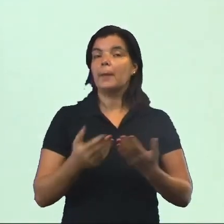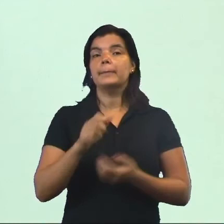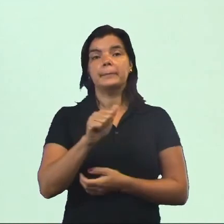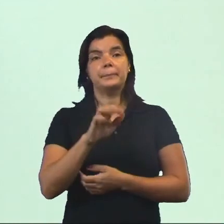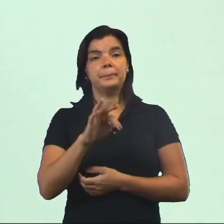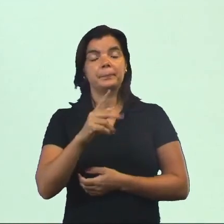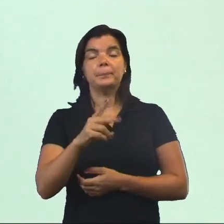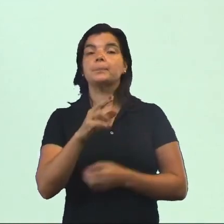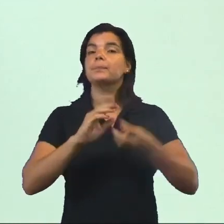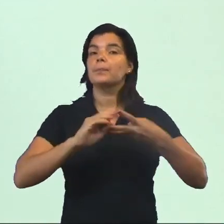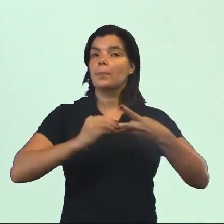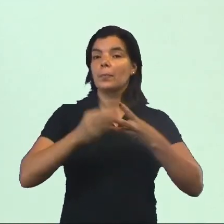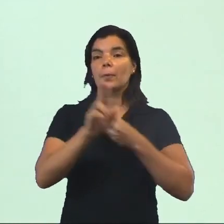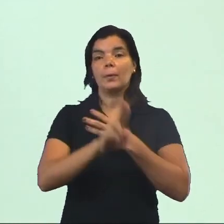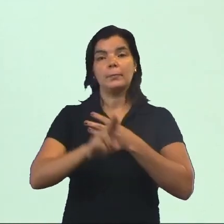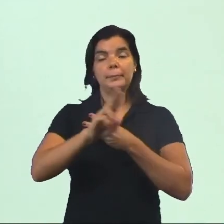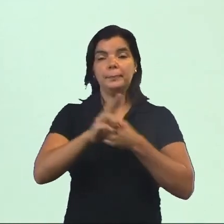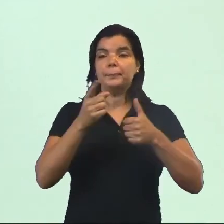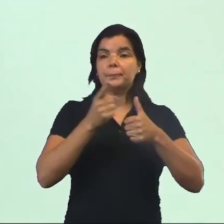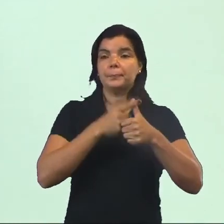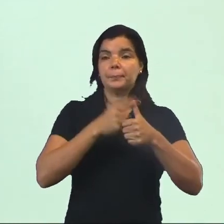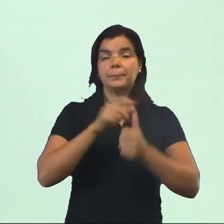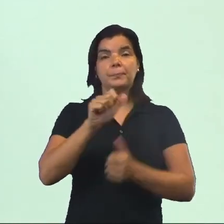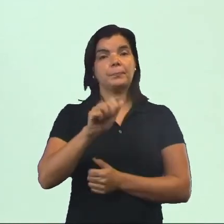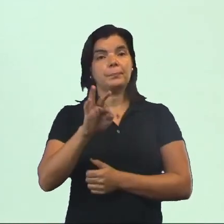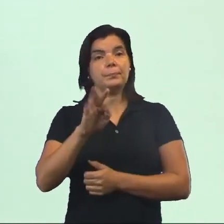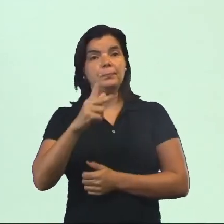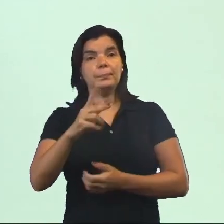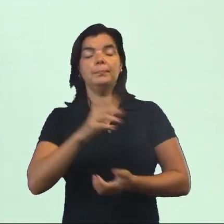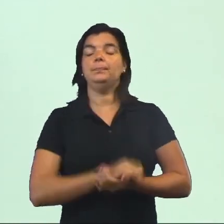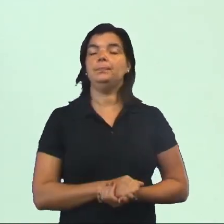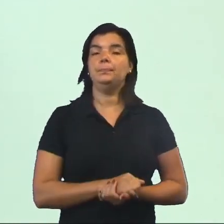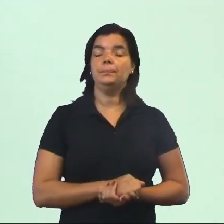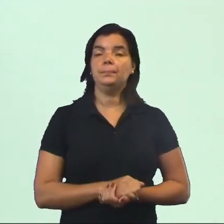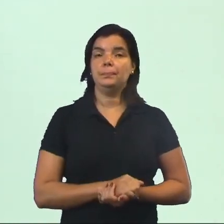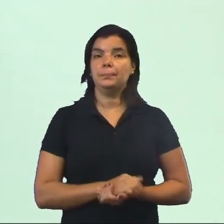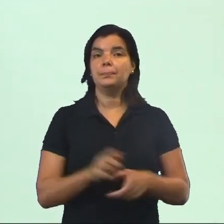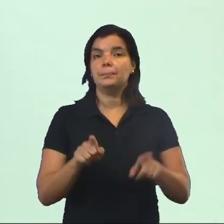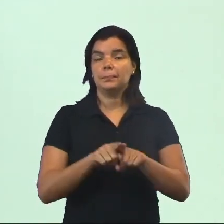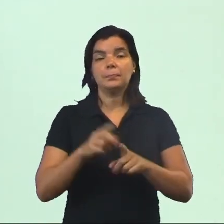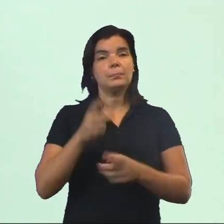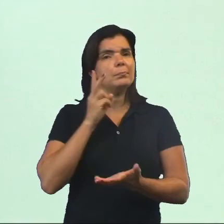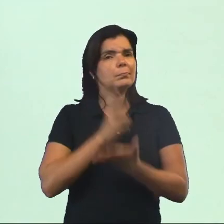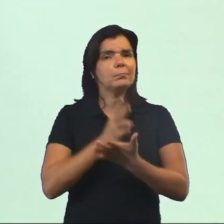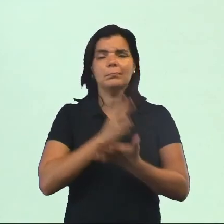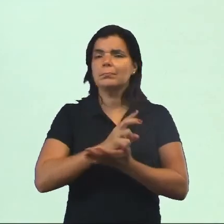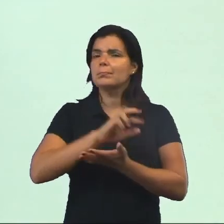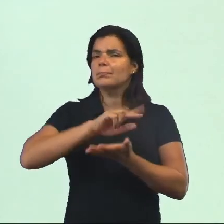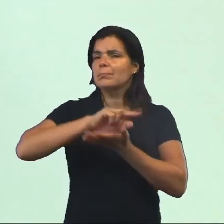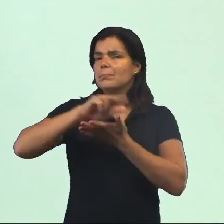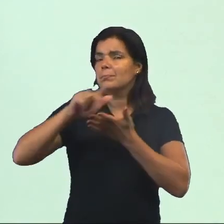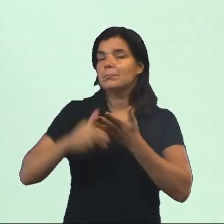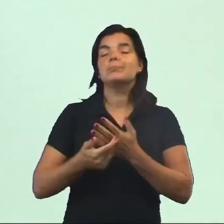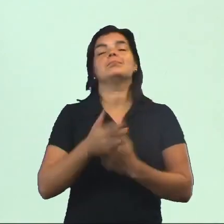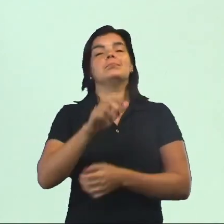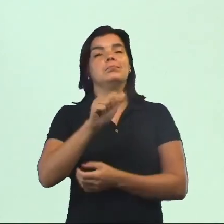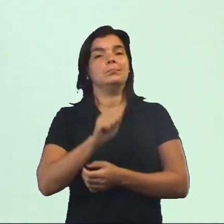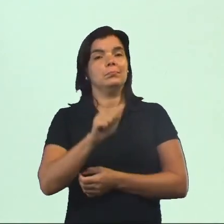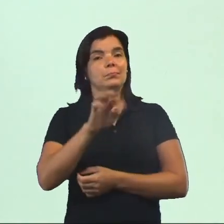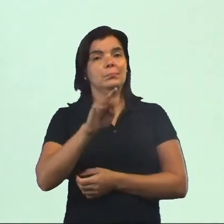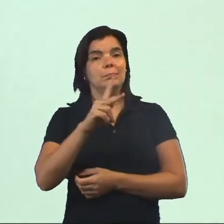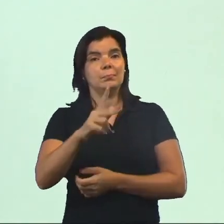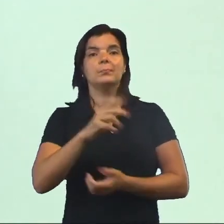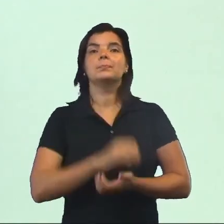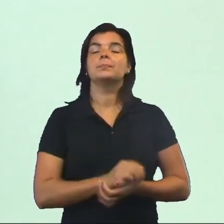é o que a célula utiliza como fonte de energia primária, é o ATP, tá? Ela está consumindo aí, a todo momento, milhões de unidades de